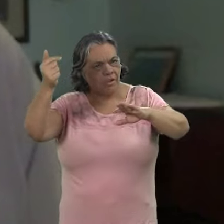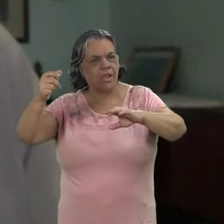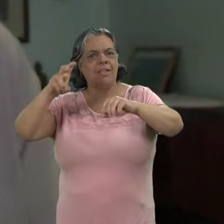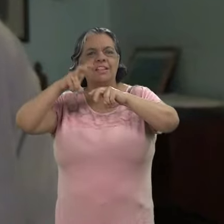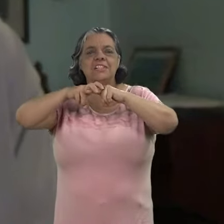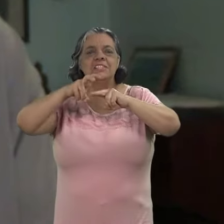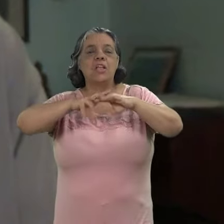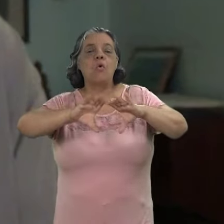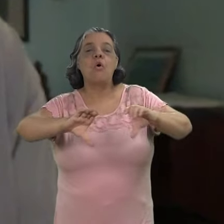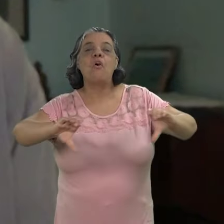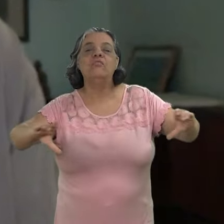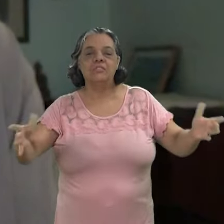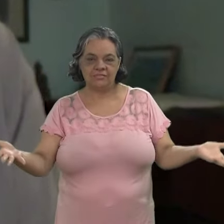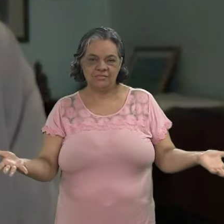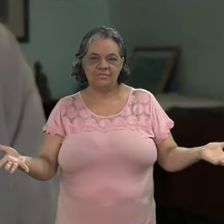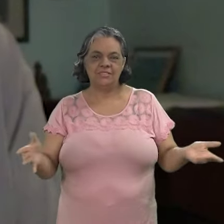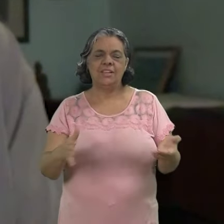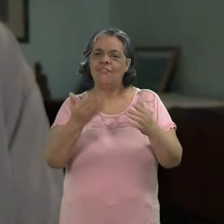saírem do sofá,